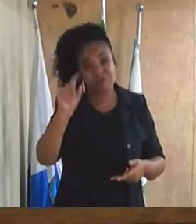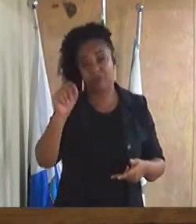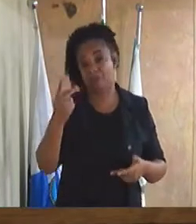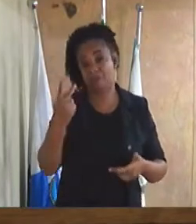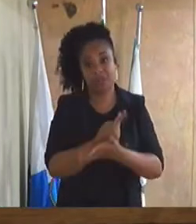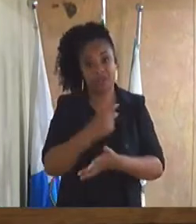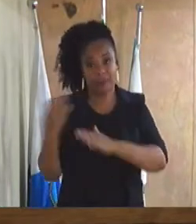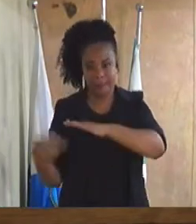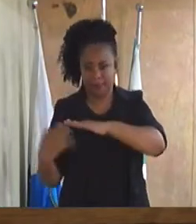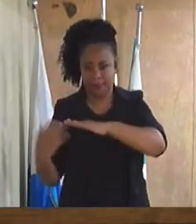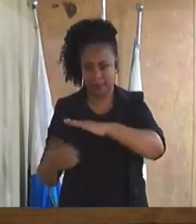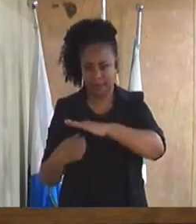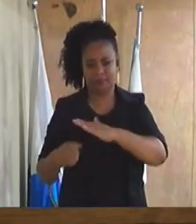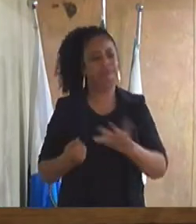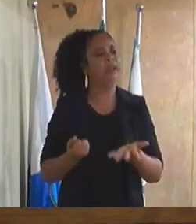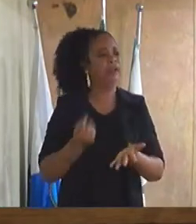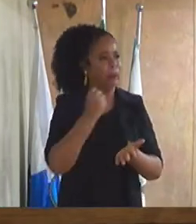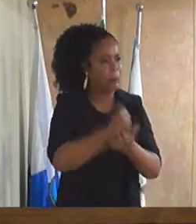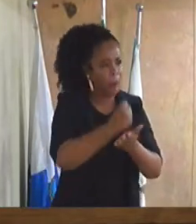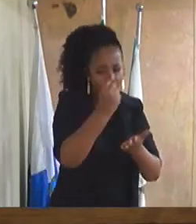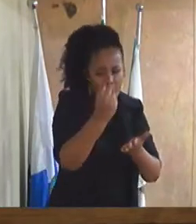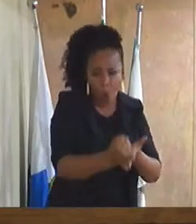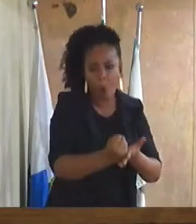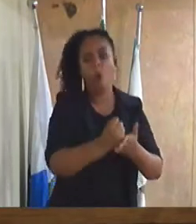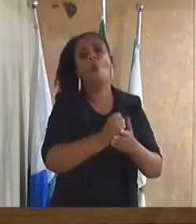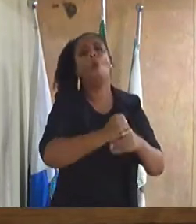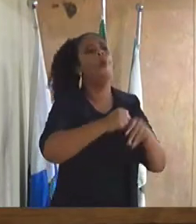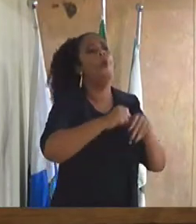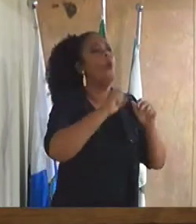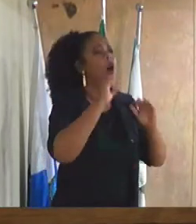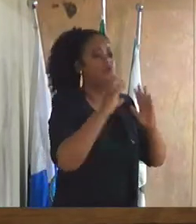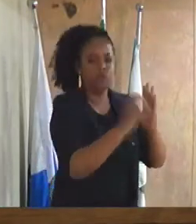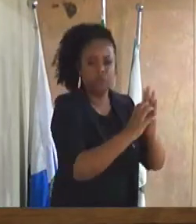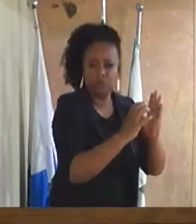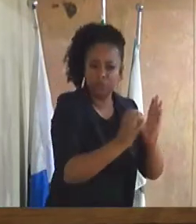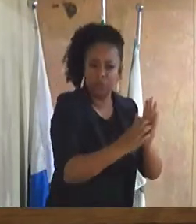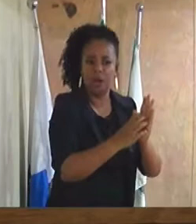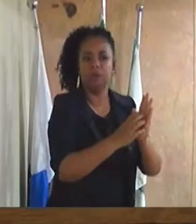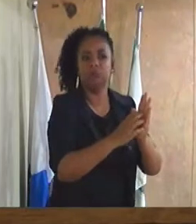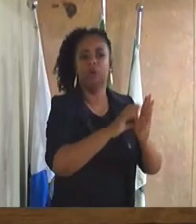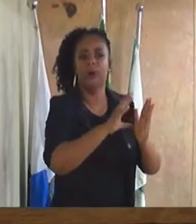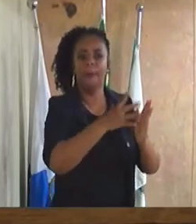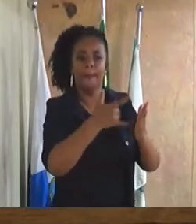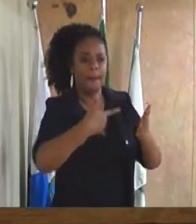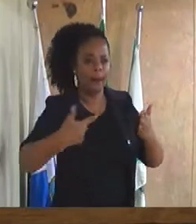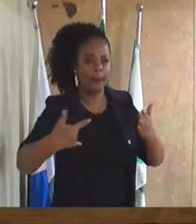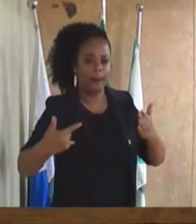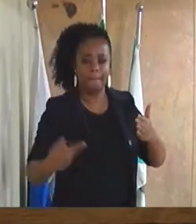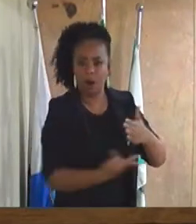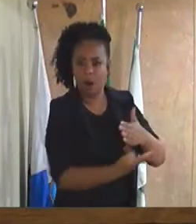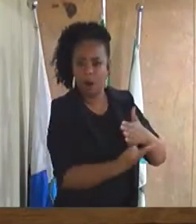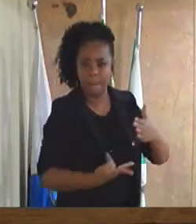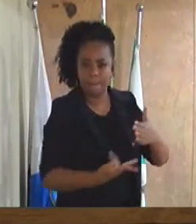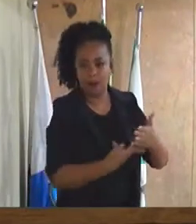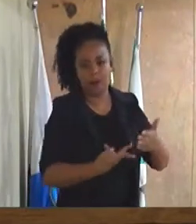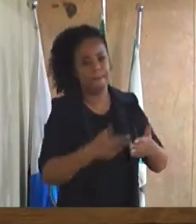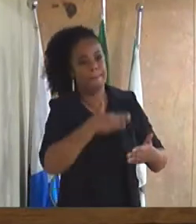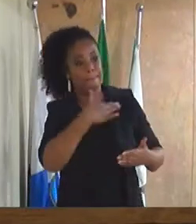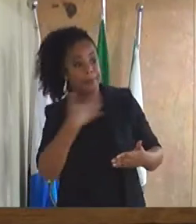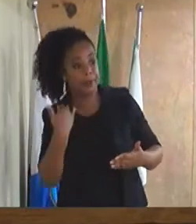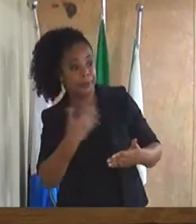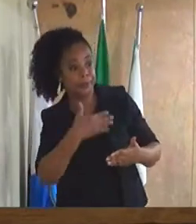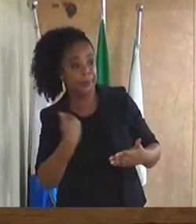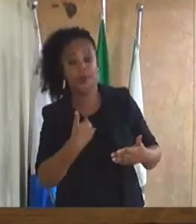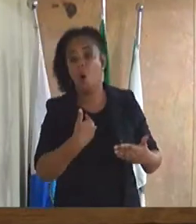Contrataram funcionários para recolher corpos com Covid no hospital